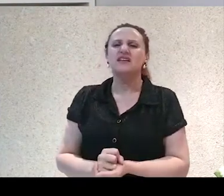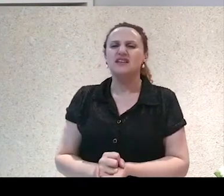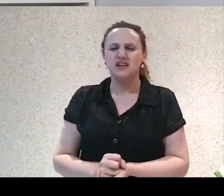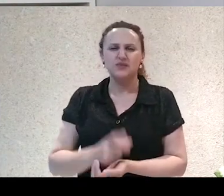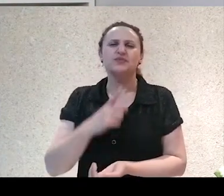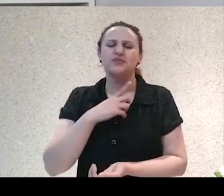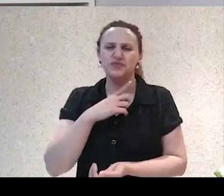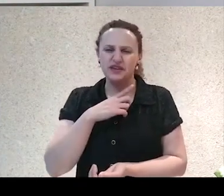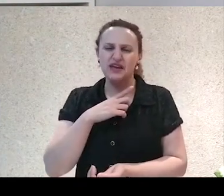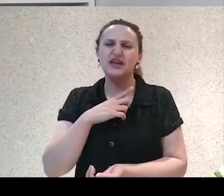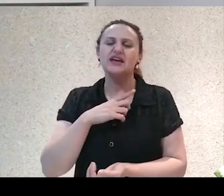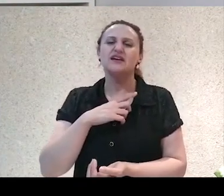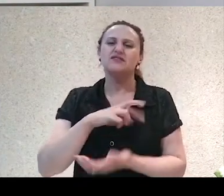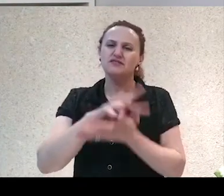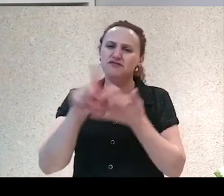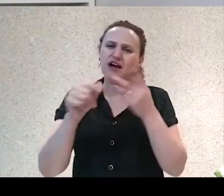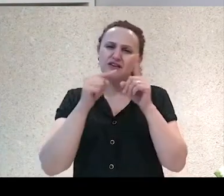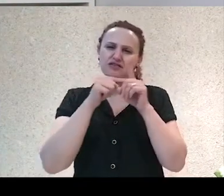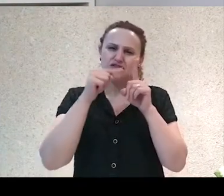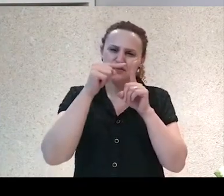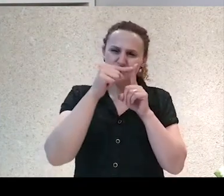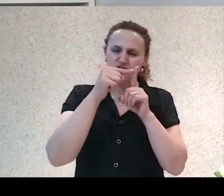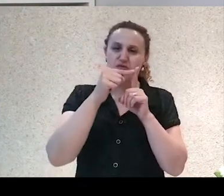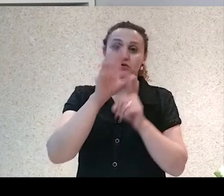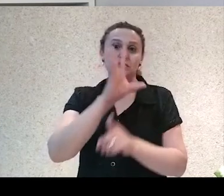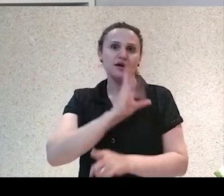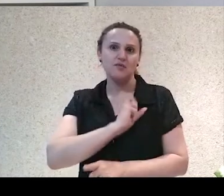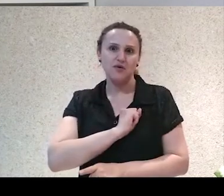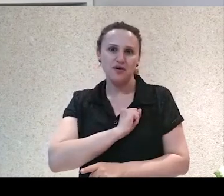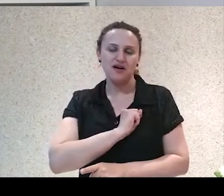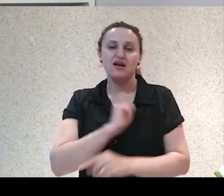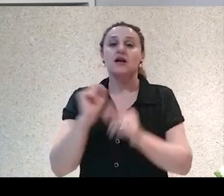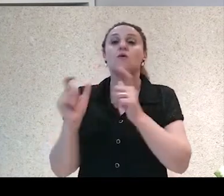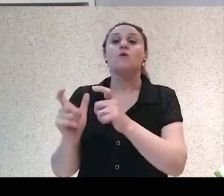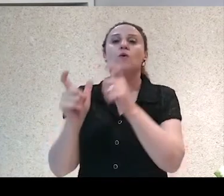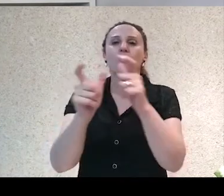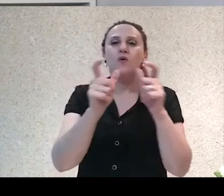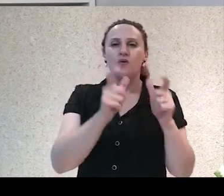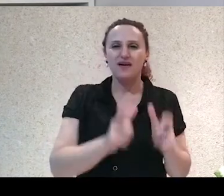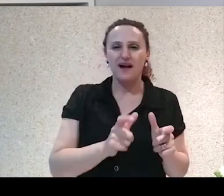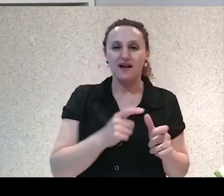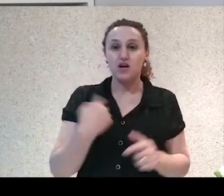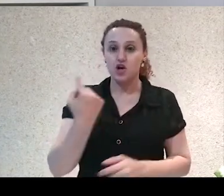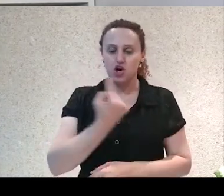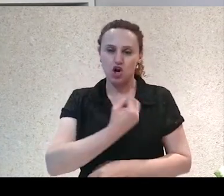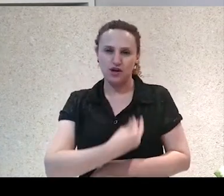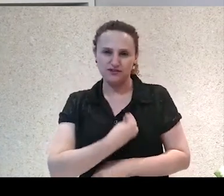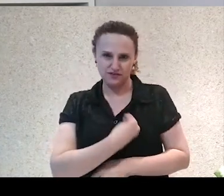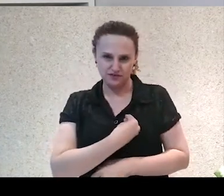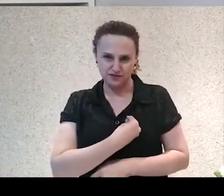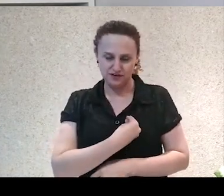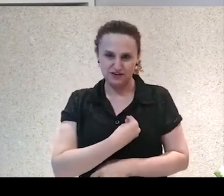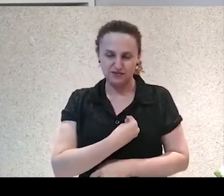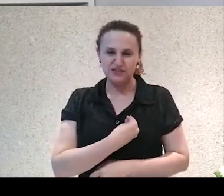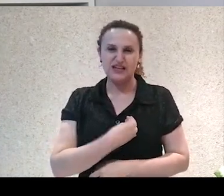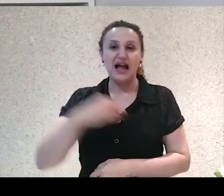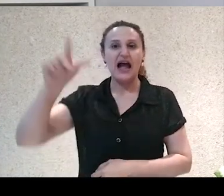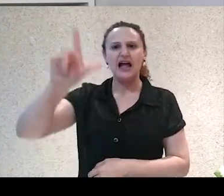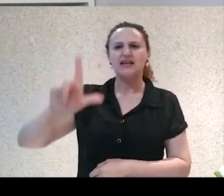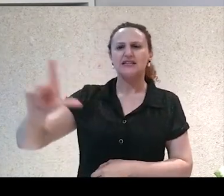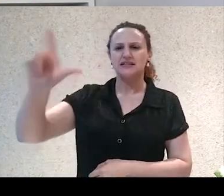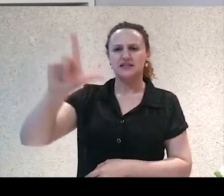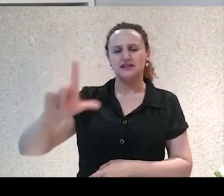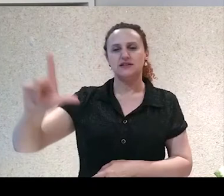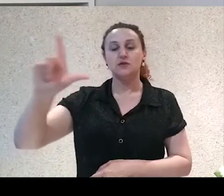aí, um outro tipo de amor seria o amor pelo lugar em que a gente vive. E aí a gente retorna, gente faz, fecha esse ciclo entre literatura e o mundo. Que mundo é